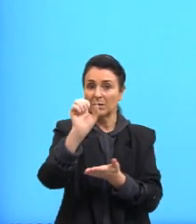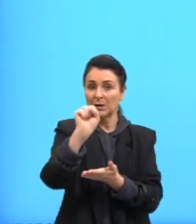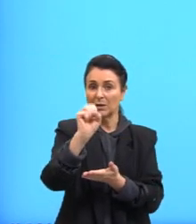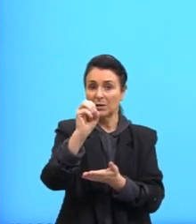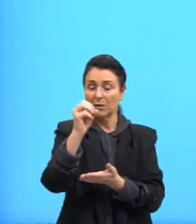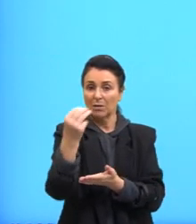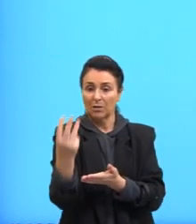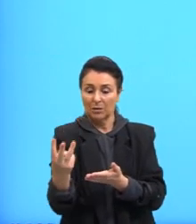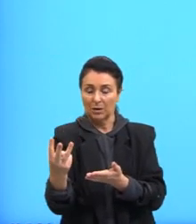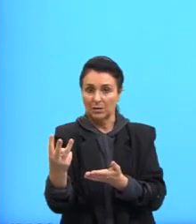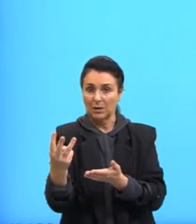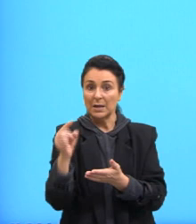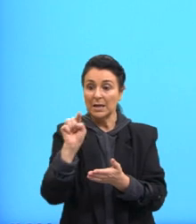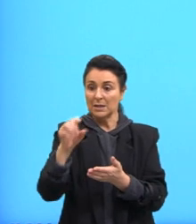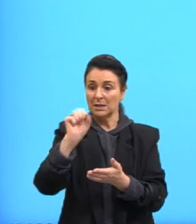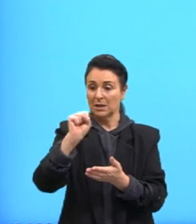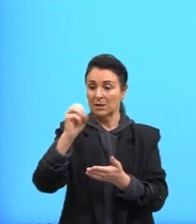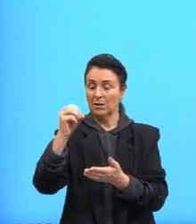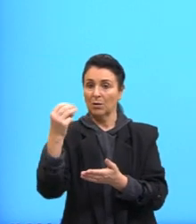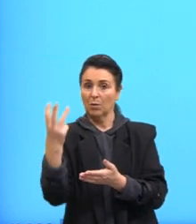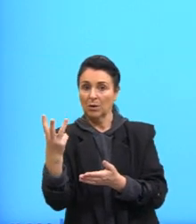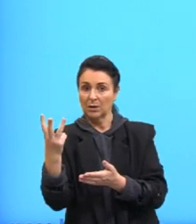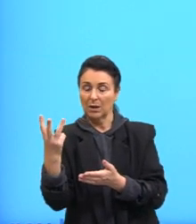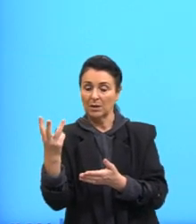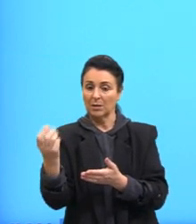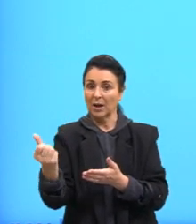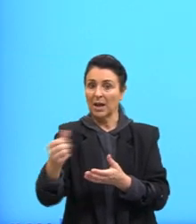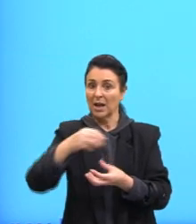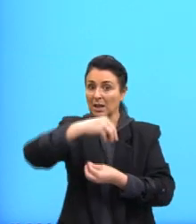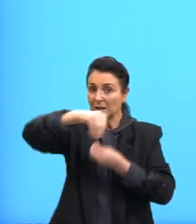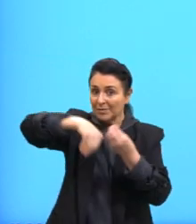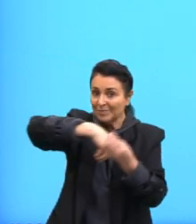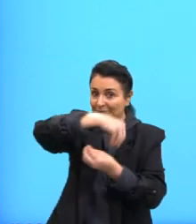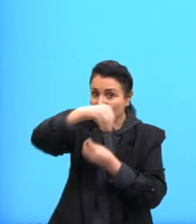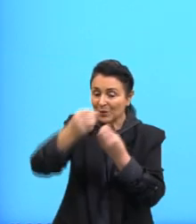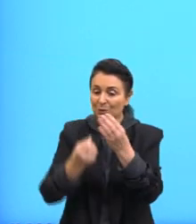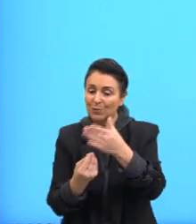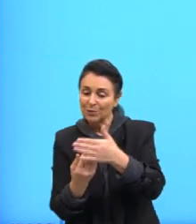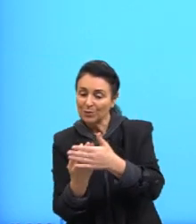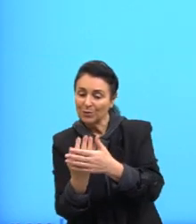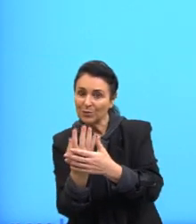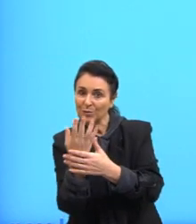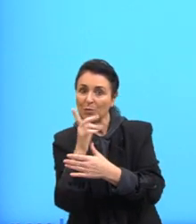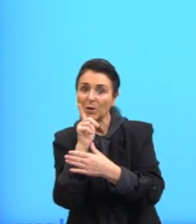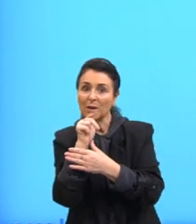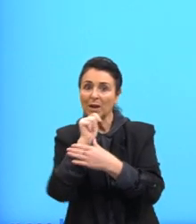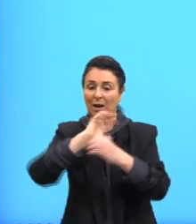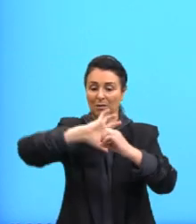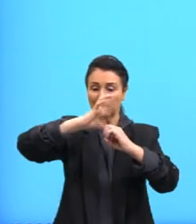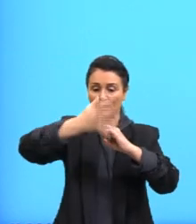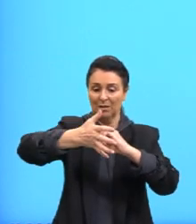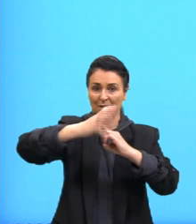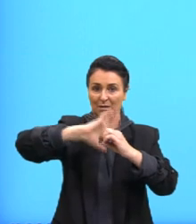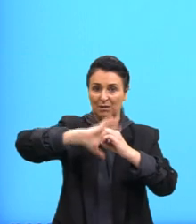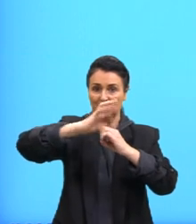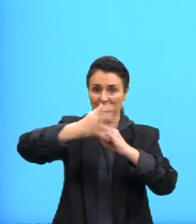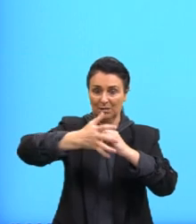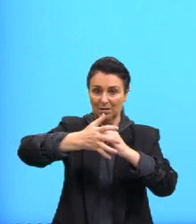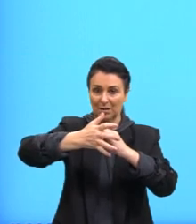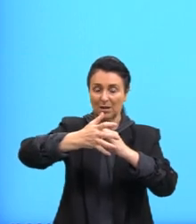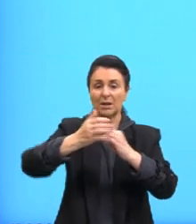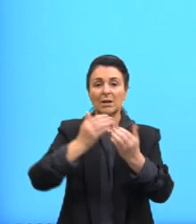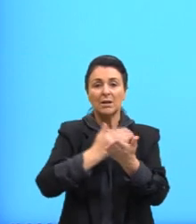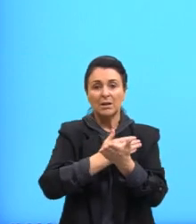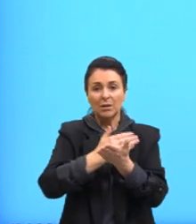O3 que é formado, ele acaba reagindo com o vapor d'água, com a água que está na atmosfera, na umidade, e